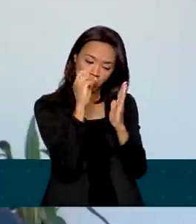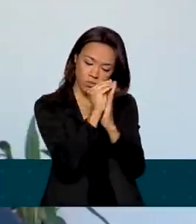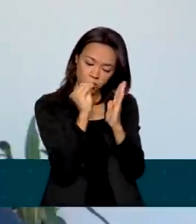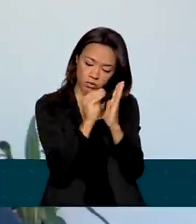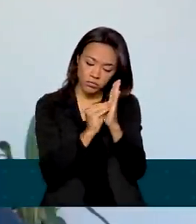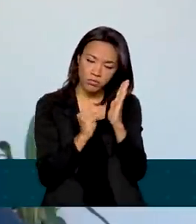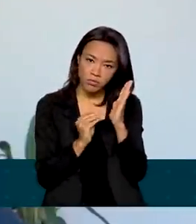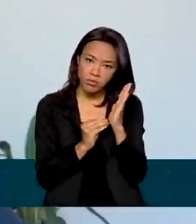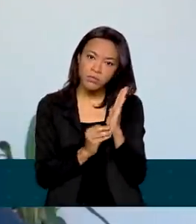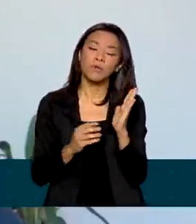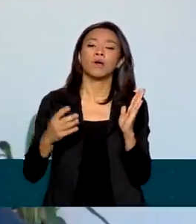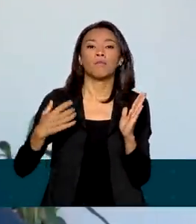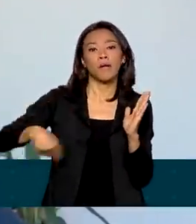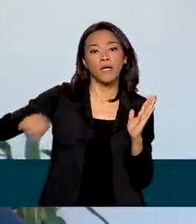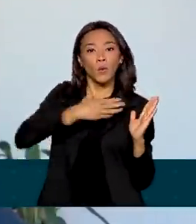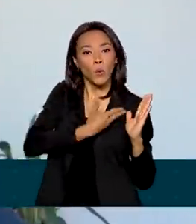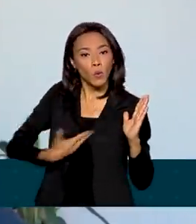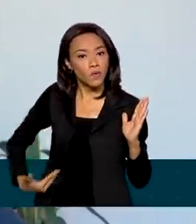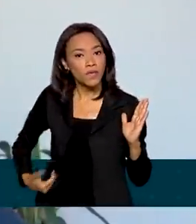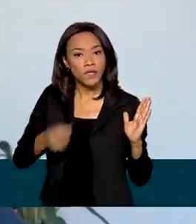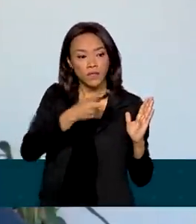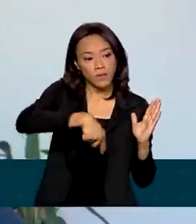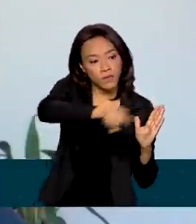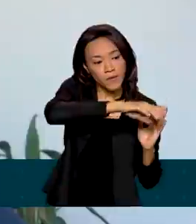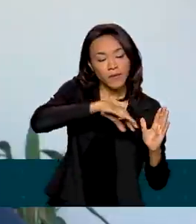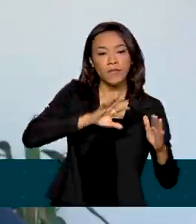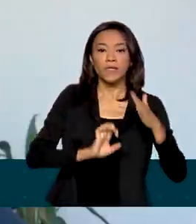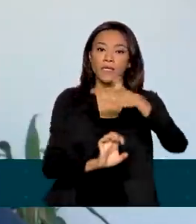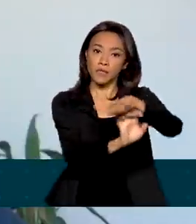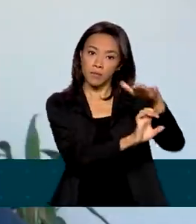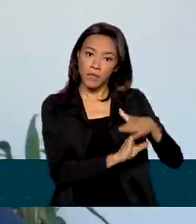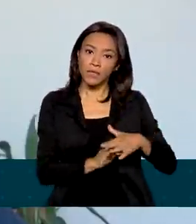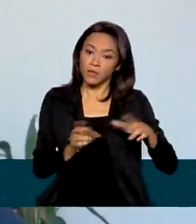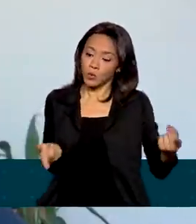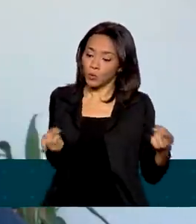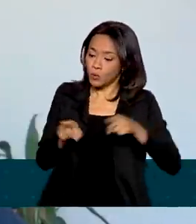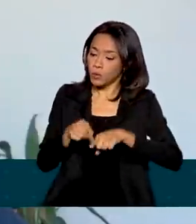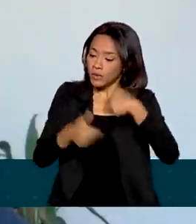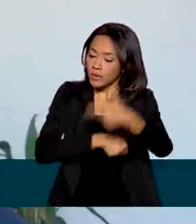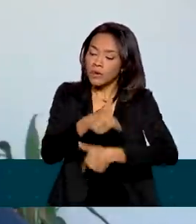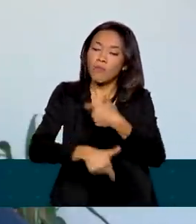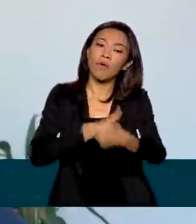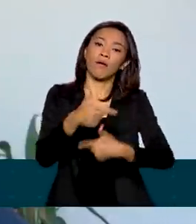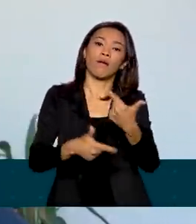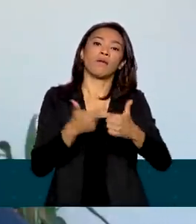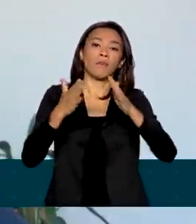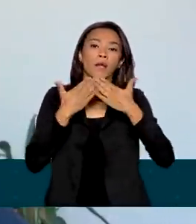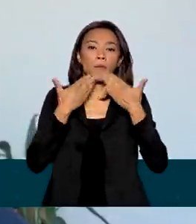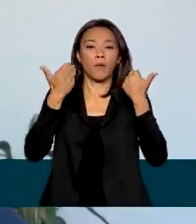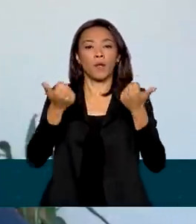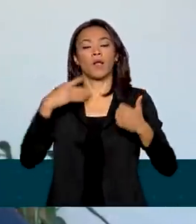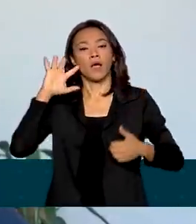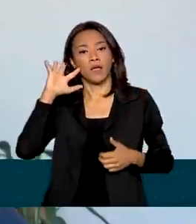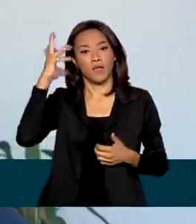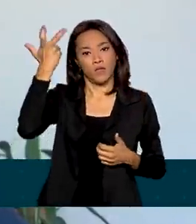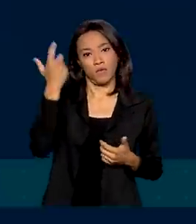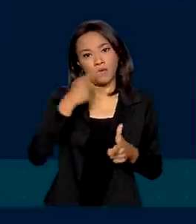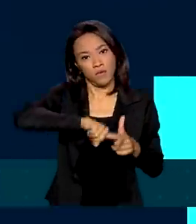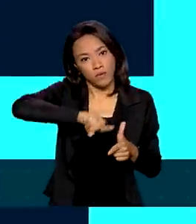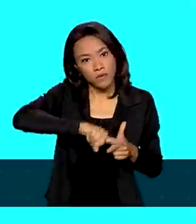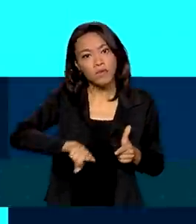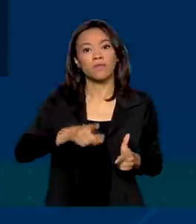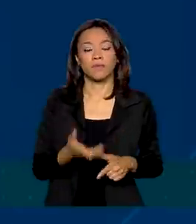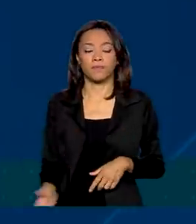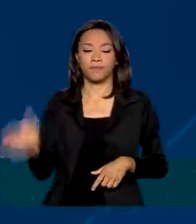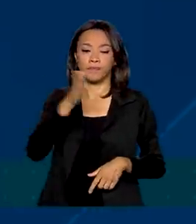trabalhadores trabalhem conjuntamente, trabalhem proativamente na construção de soluções preventivas.